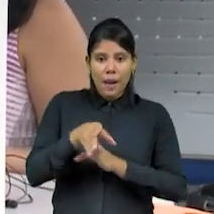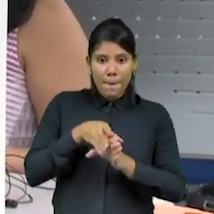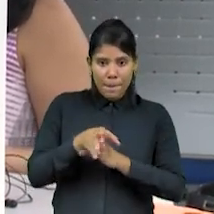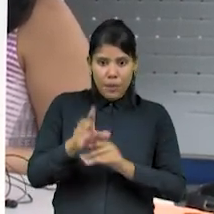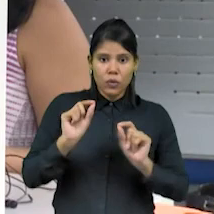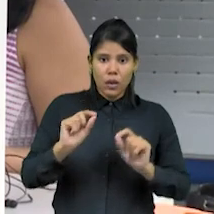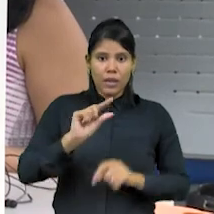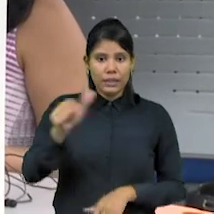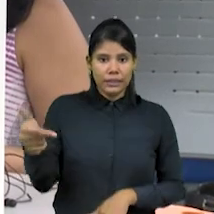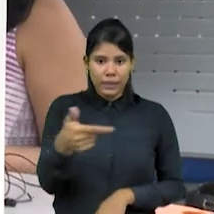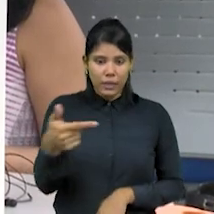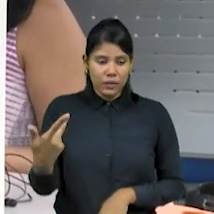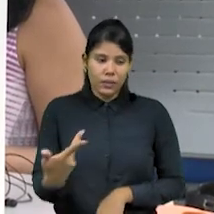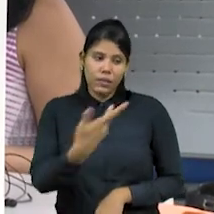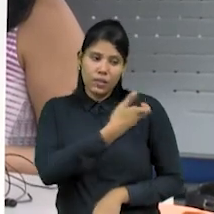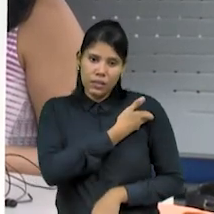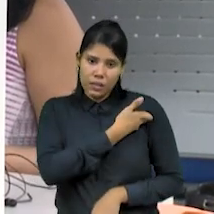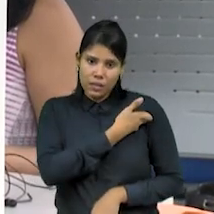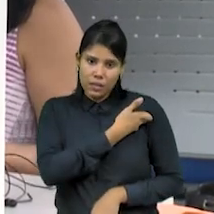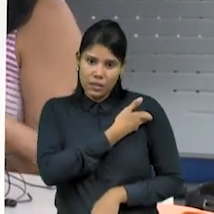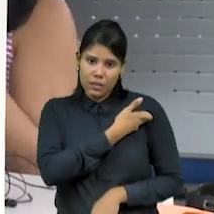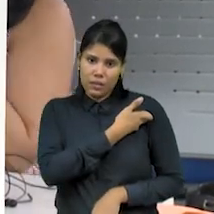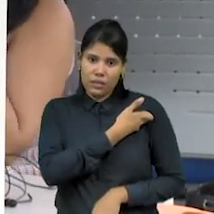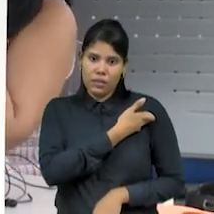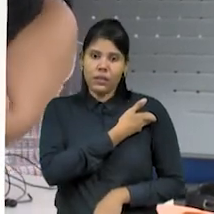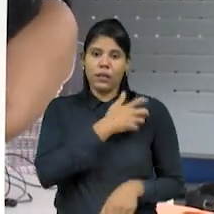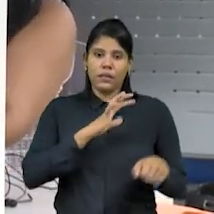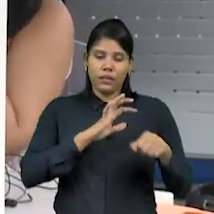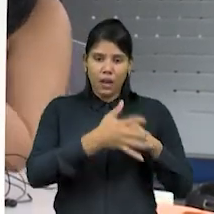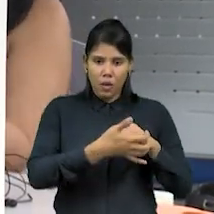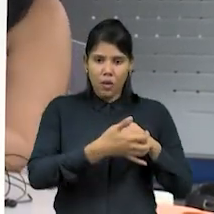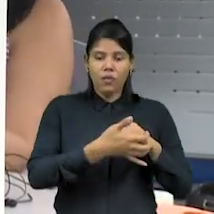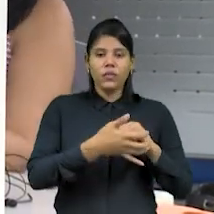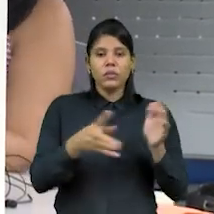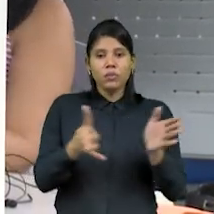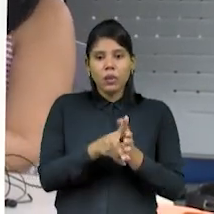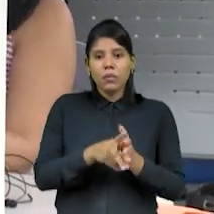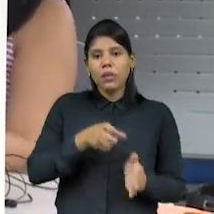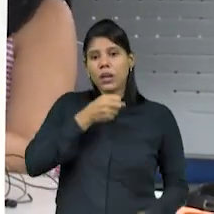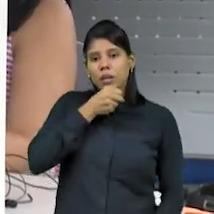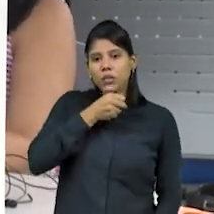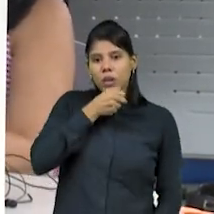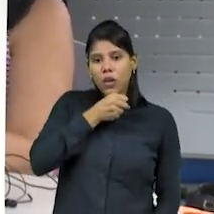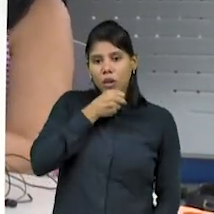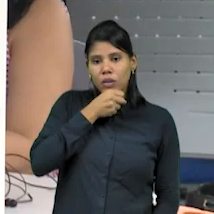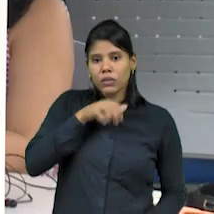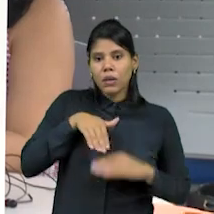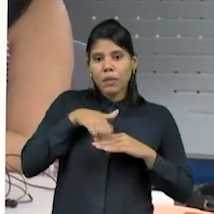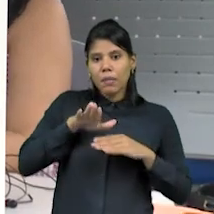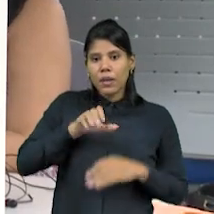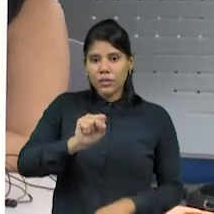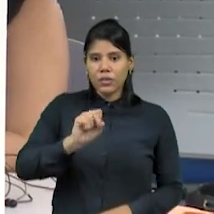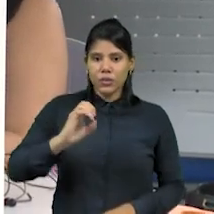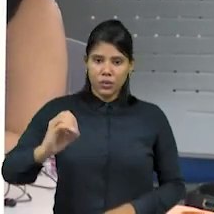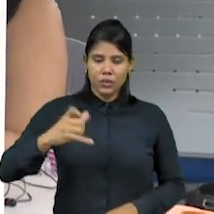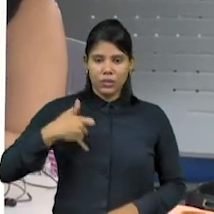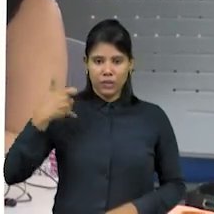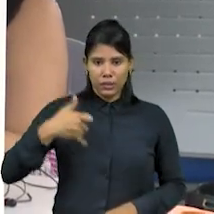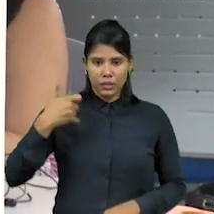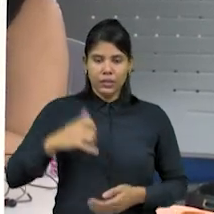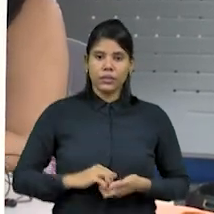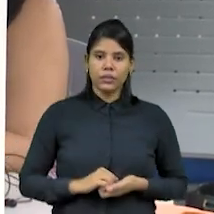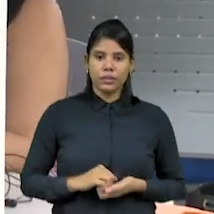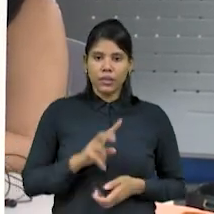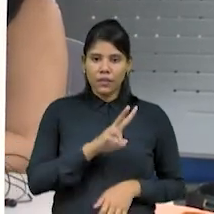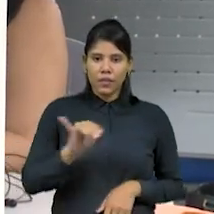dose de reforço da vacina contra a Covid para idosos com mais de 80 anos. A aplicação deve ser feita